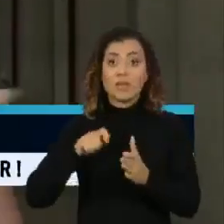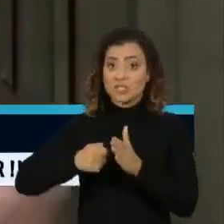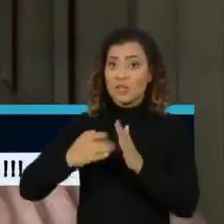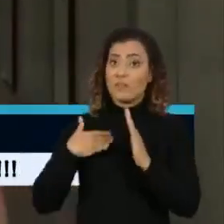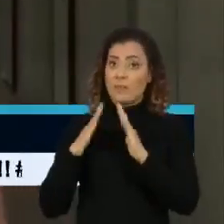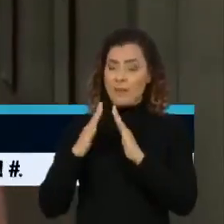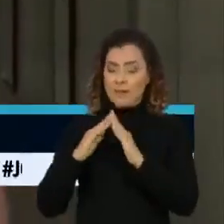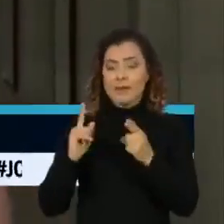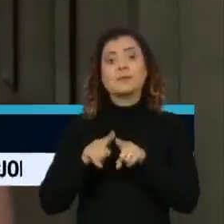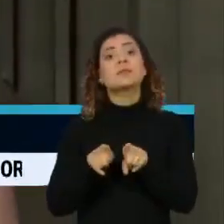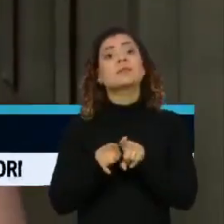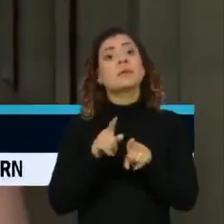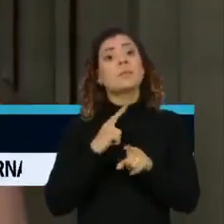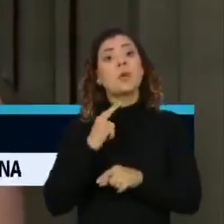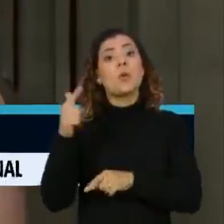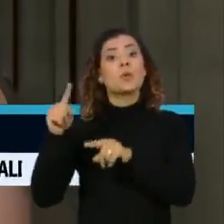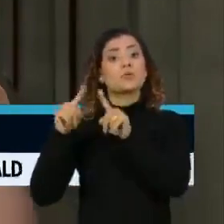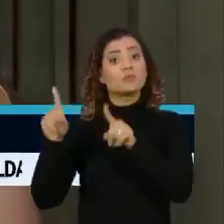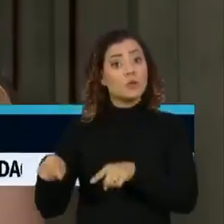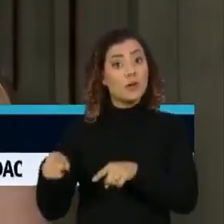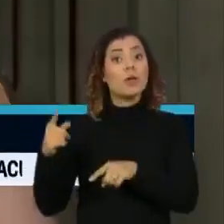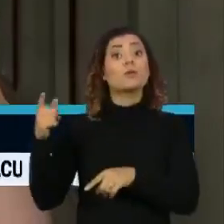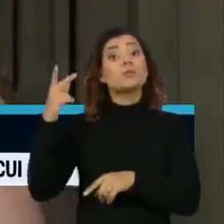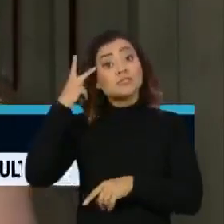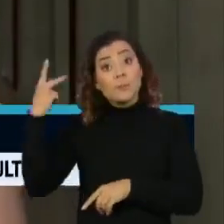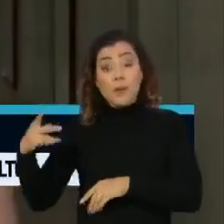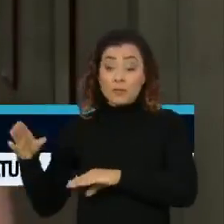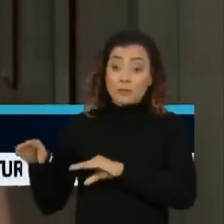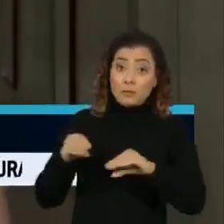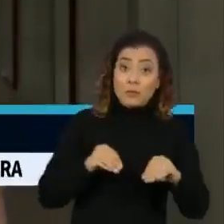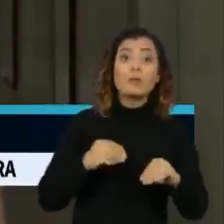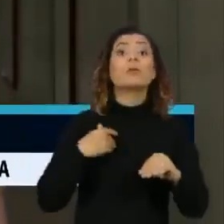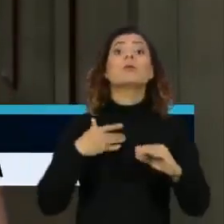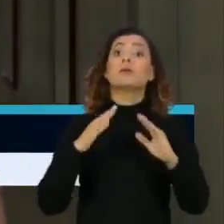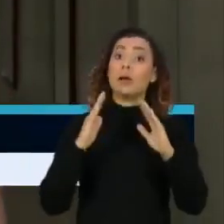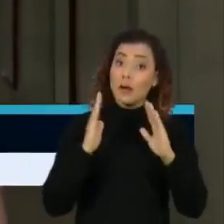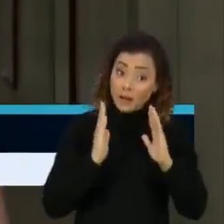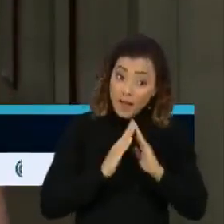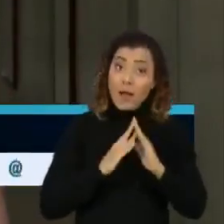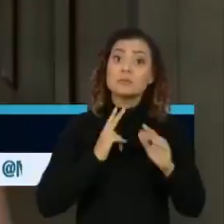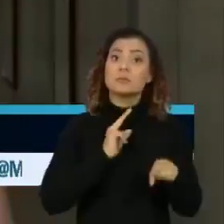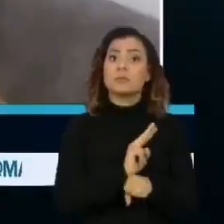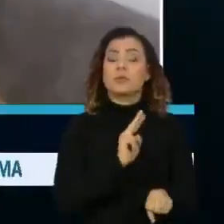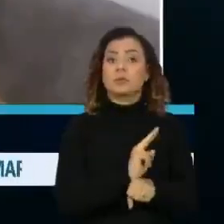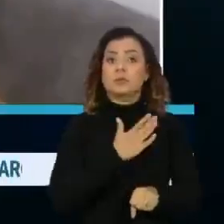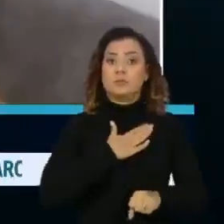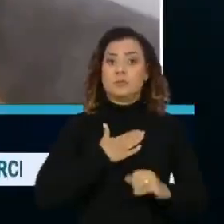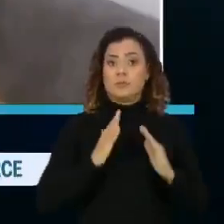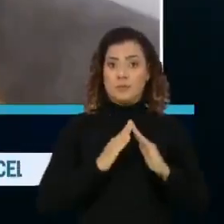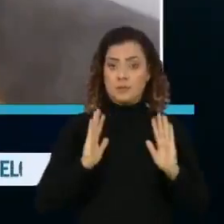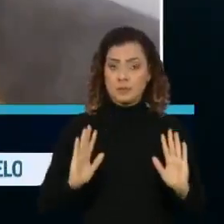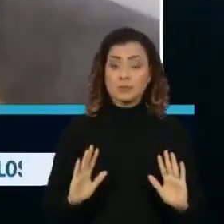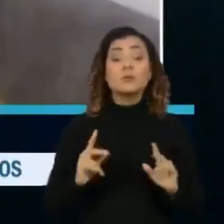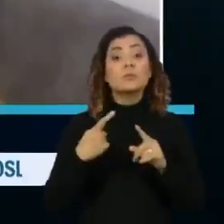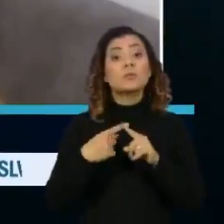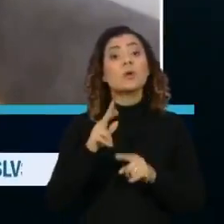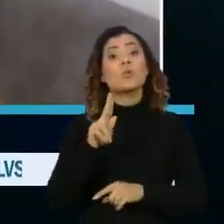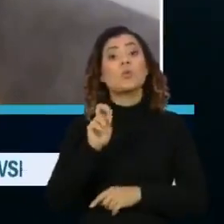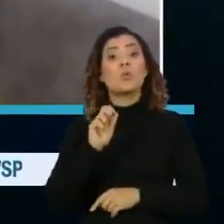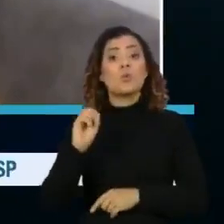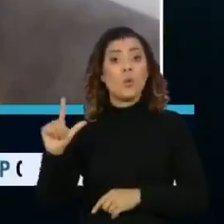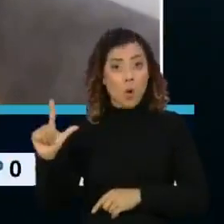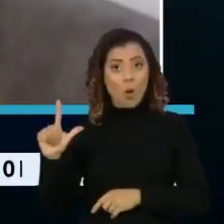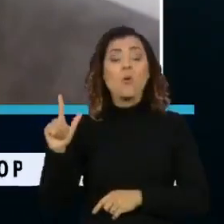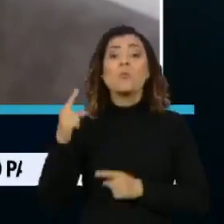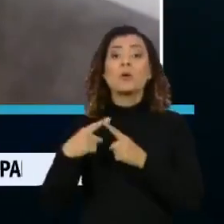casa, incluindo o meu outro funcionário que veio de São Paulo e hoje está dormindo para me proteger dentro do apartamento. Ela disse ao portal UOL que